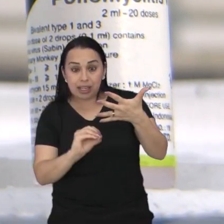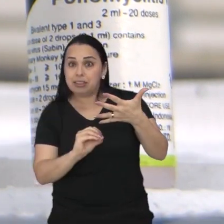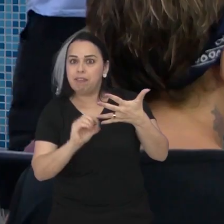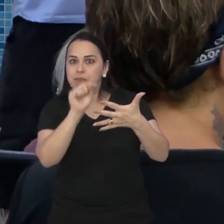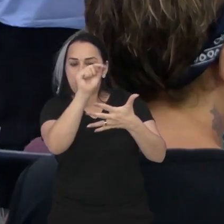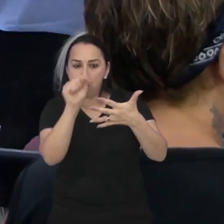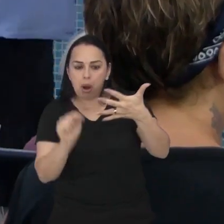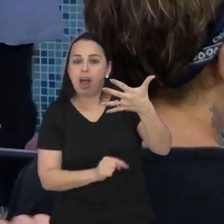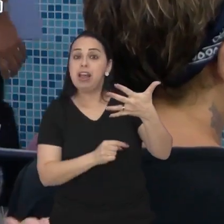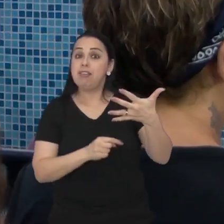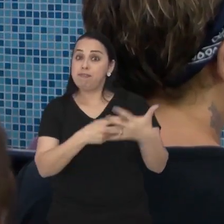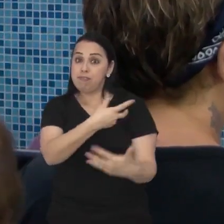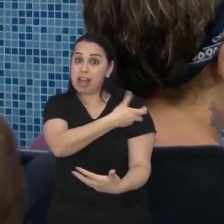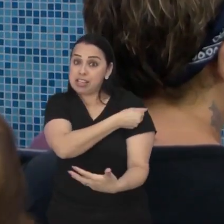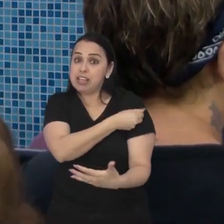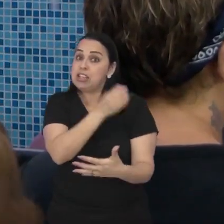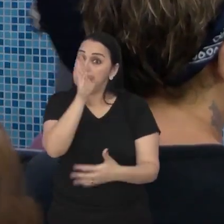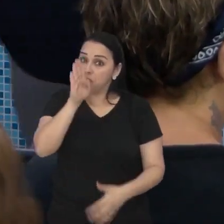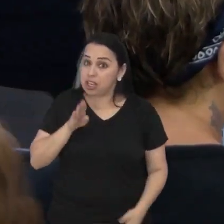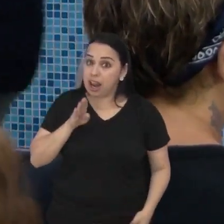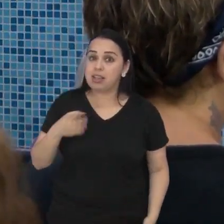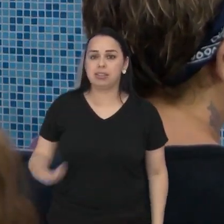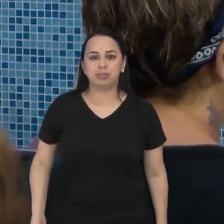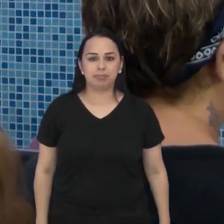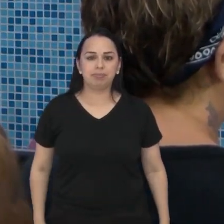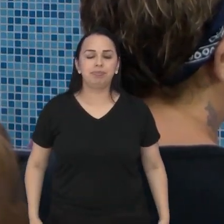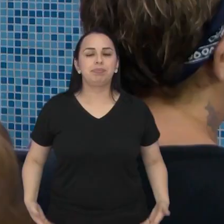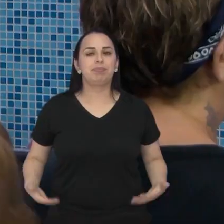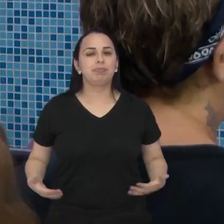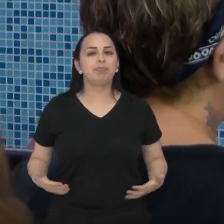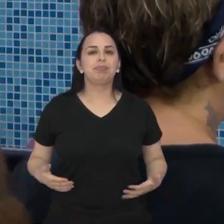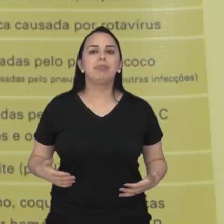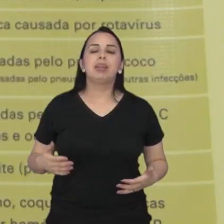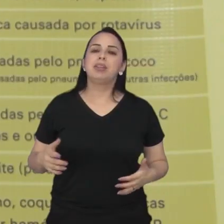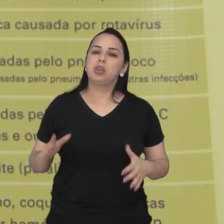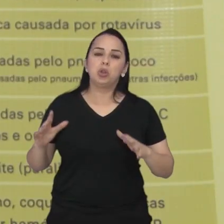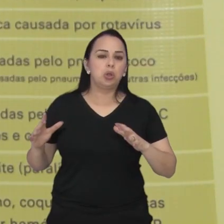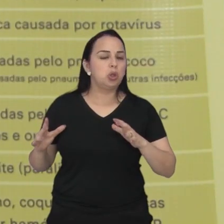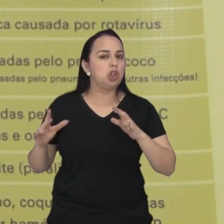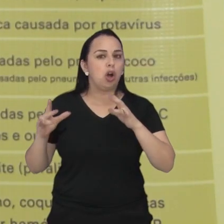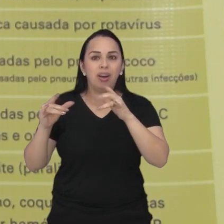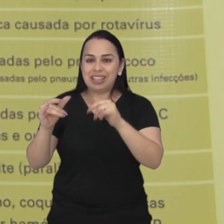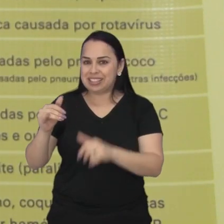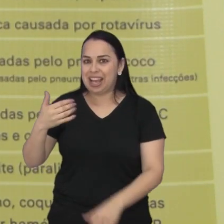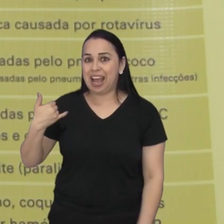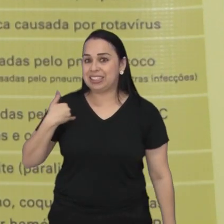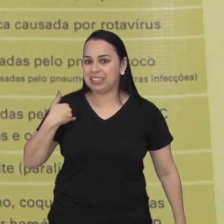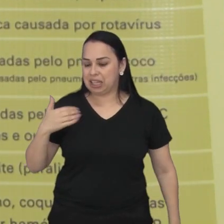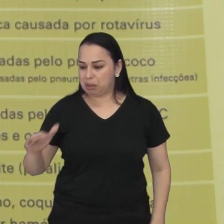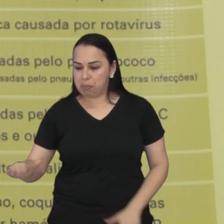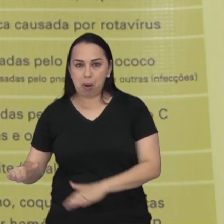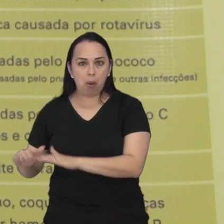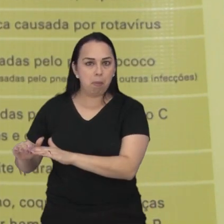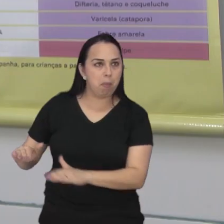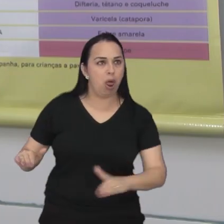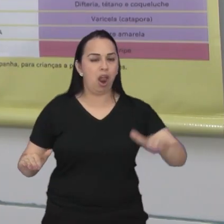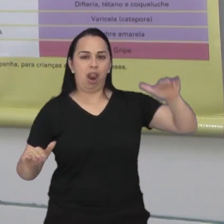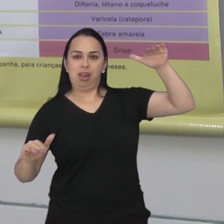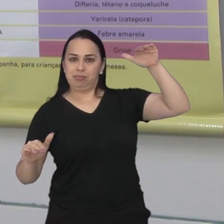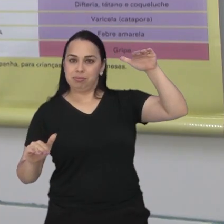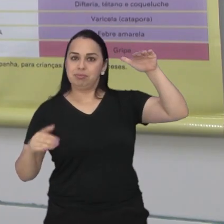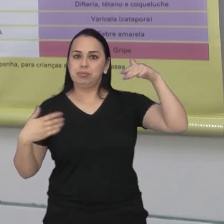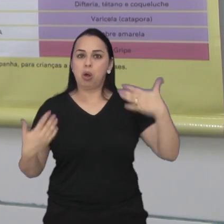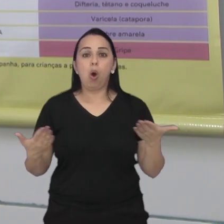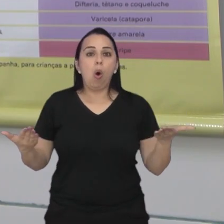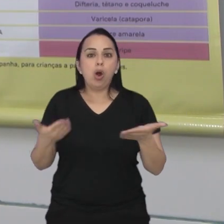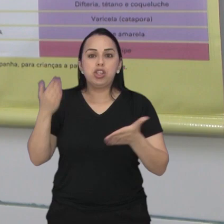de 30 imunizantes são disponibilizados pelo SUS isso contempla todas as idades Hoje